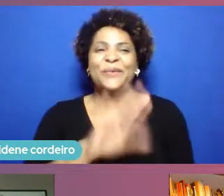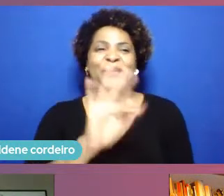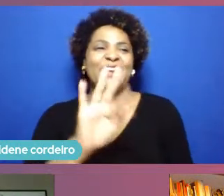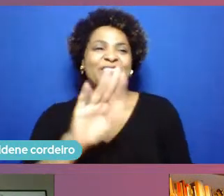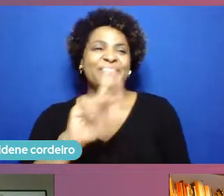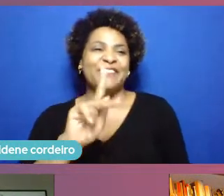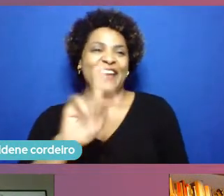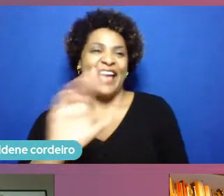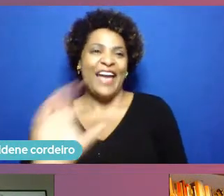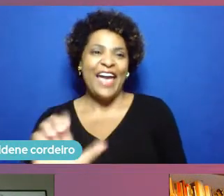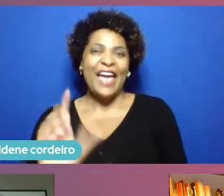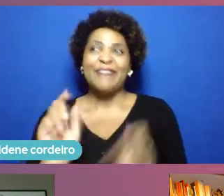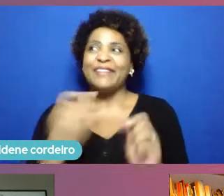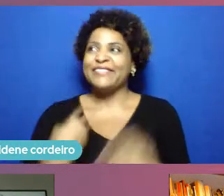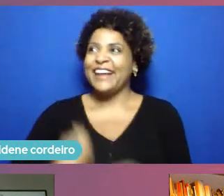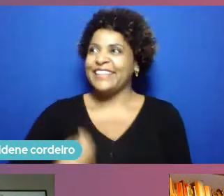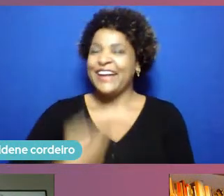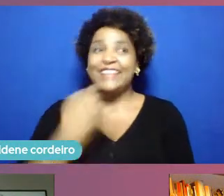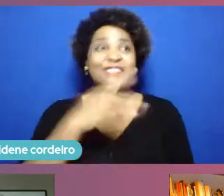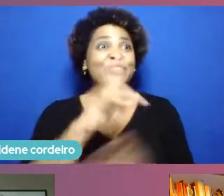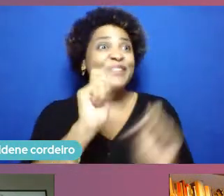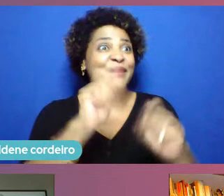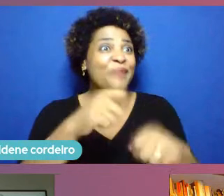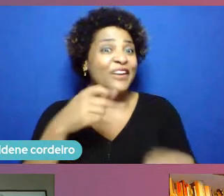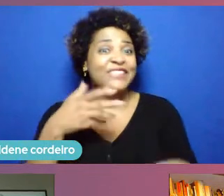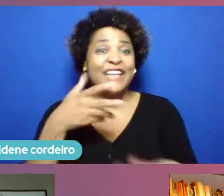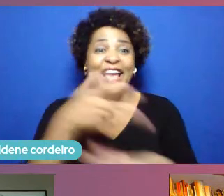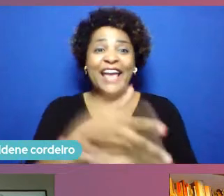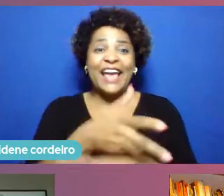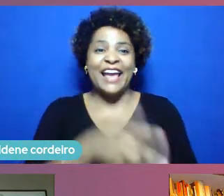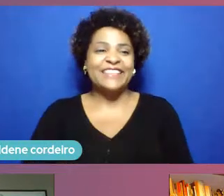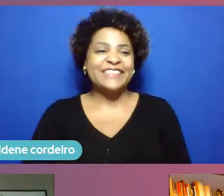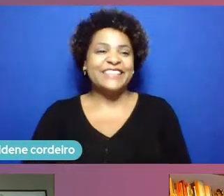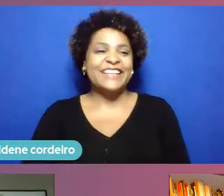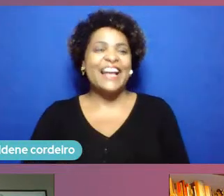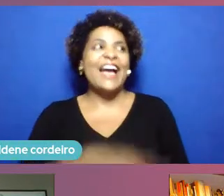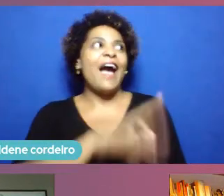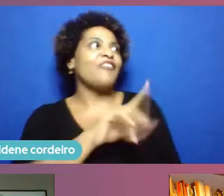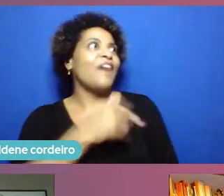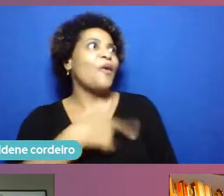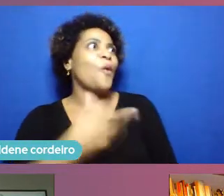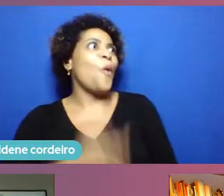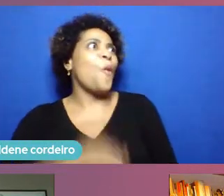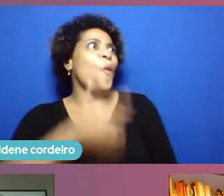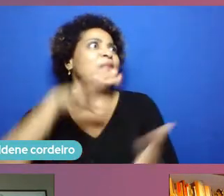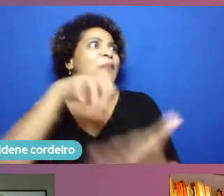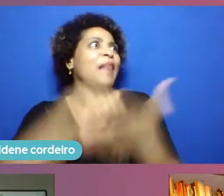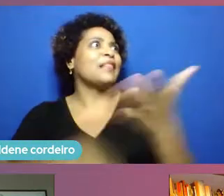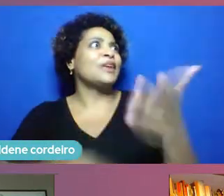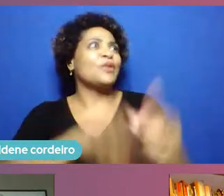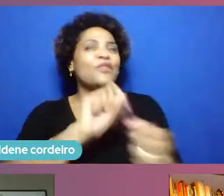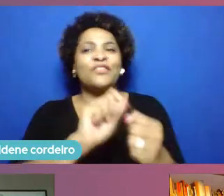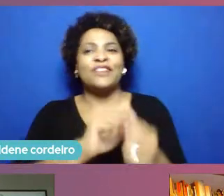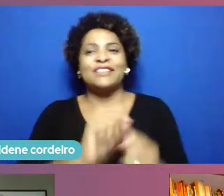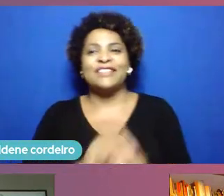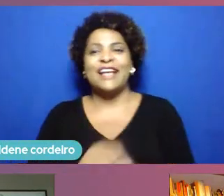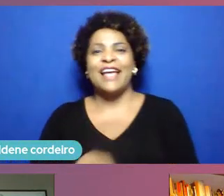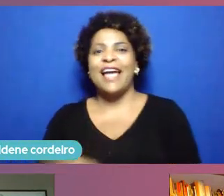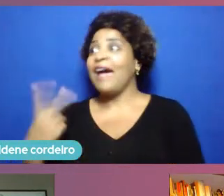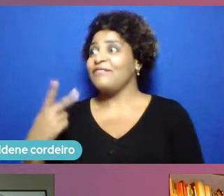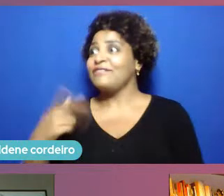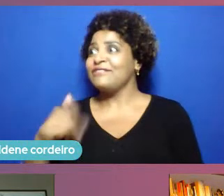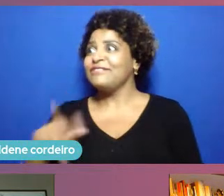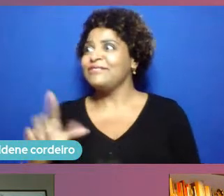puder por favor se jogue estou quase me rematriculando lá para tentar fazer isso Rafael vamos juntos a concessão vai